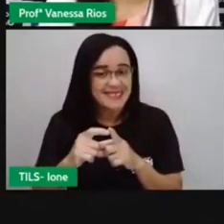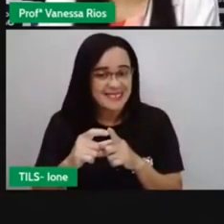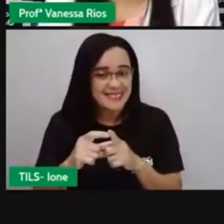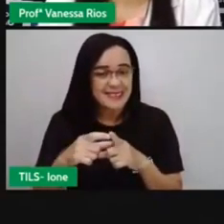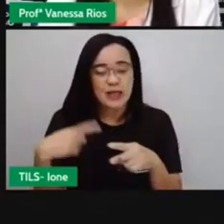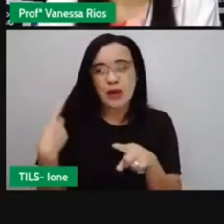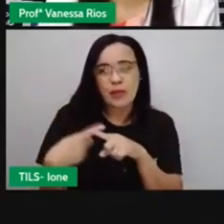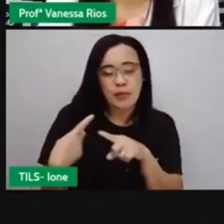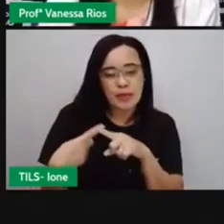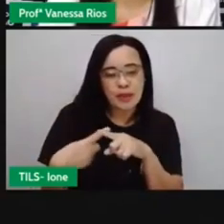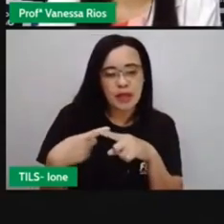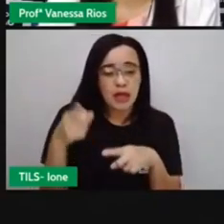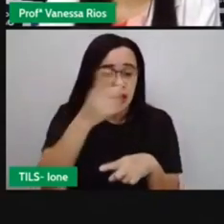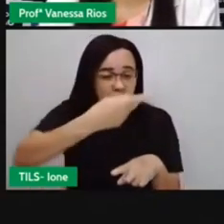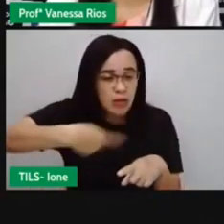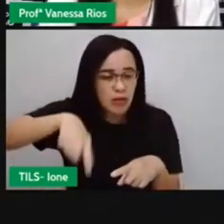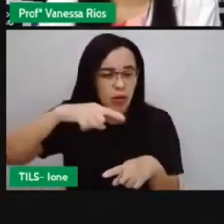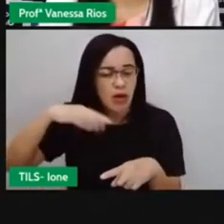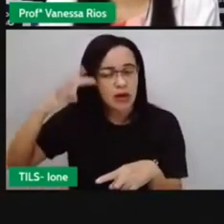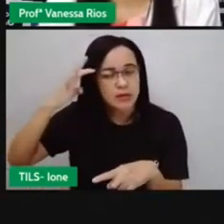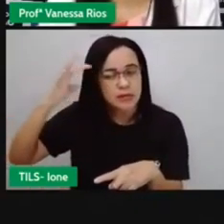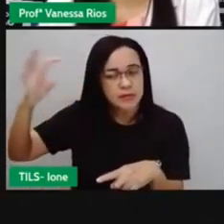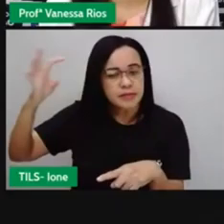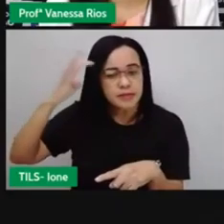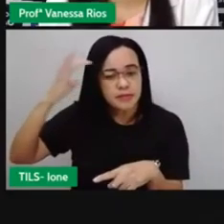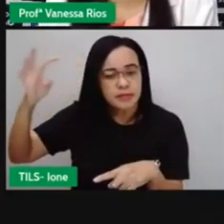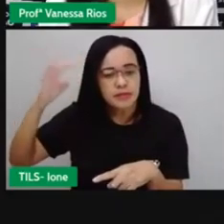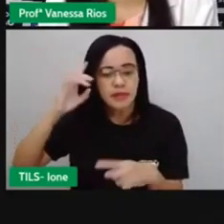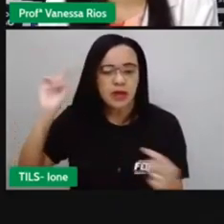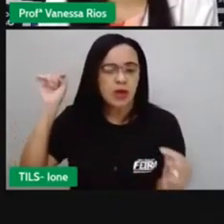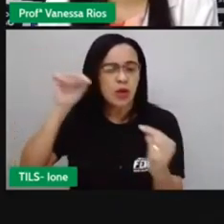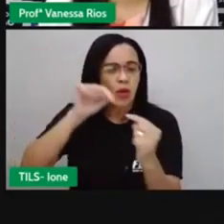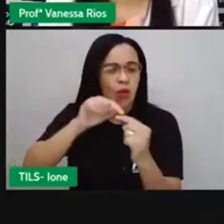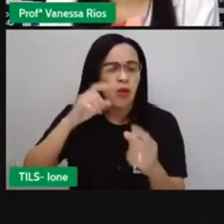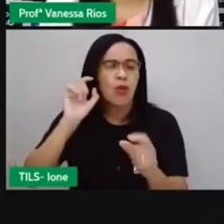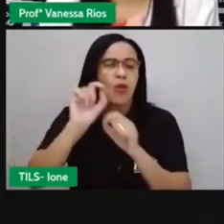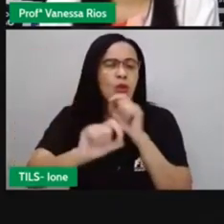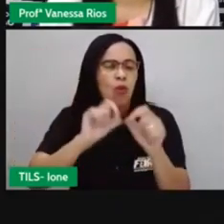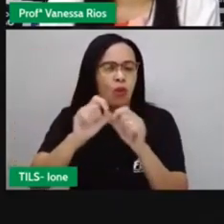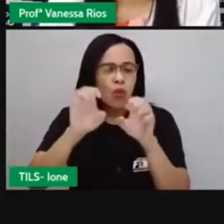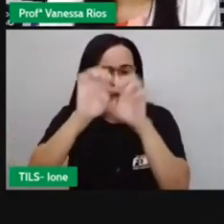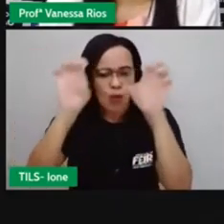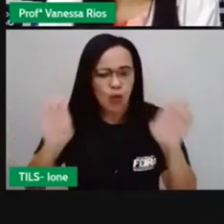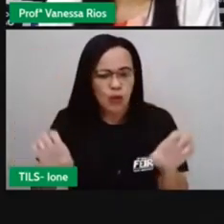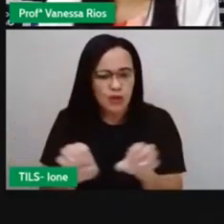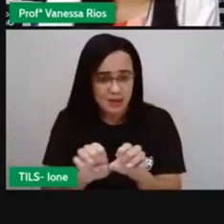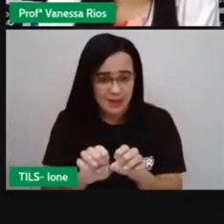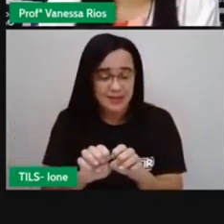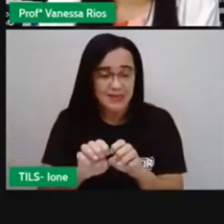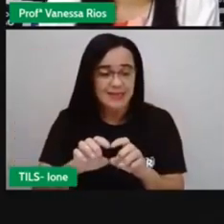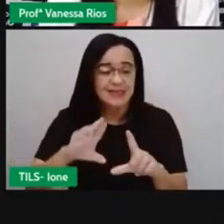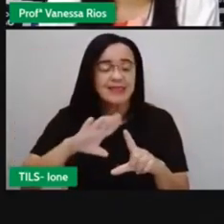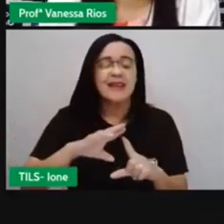refletir em relação aos objetivos e também a própria estrutura do cartoon. A Pró trouxe esse cartoon